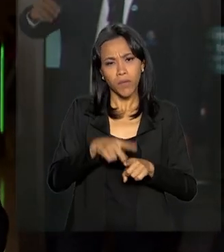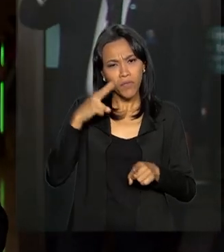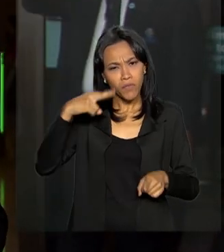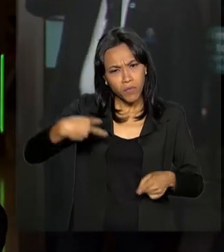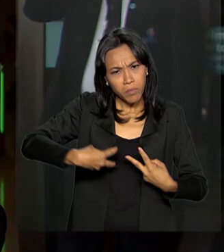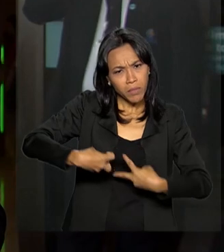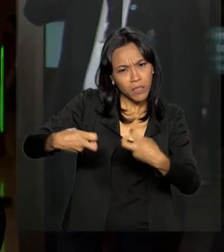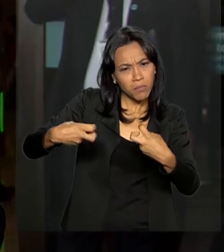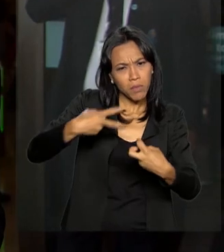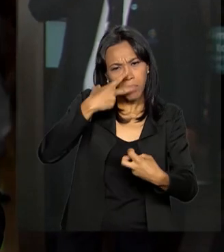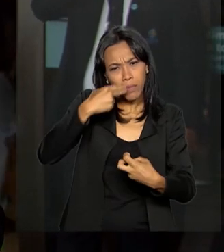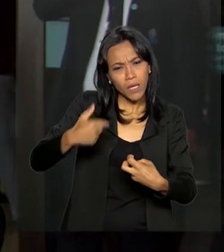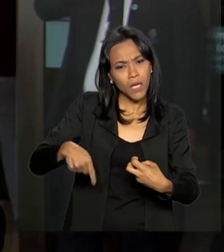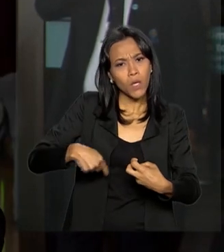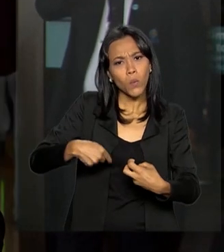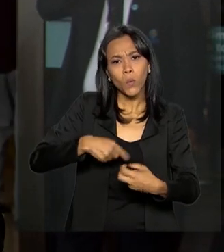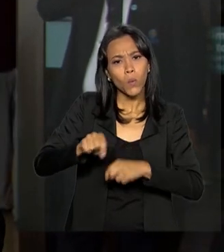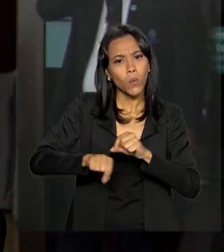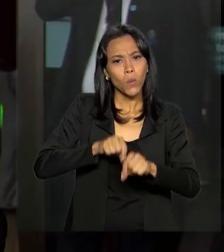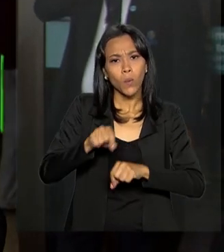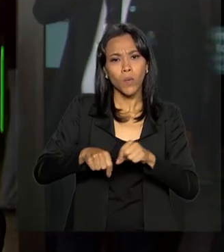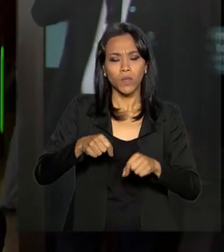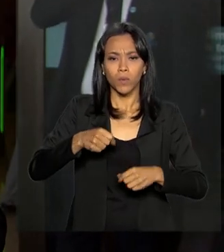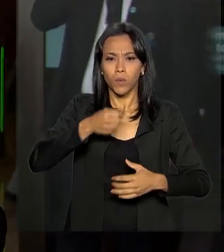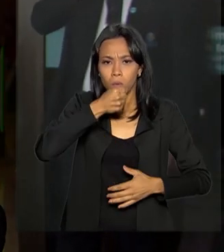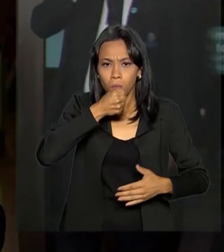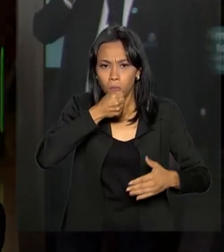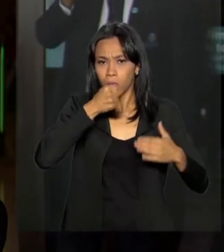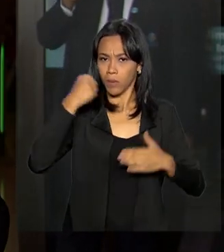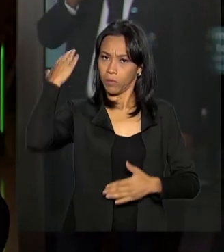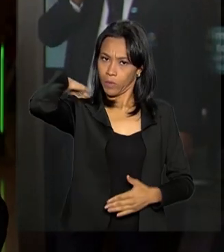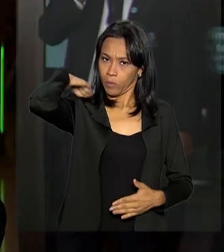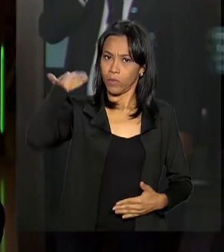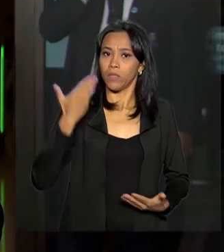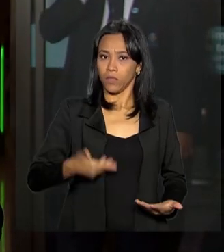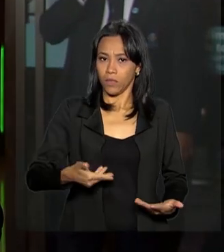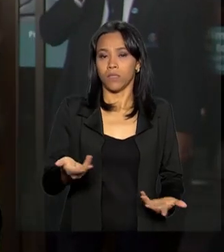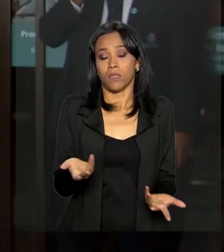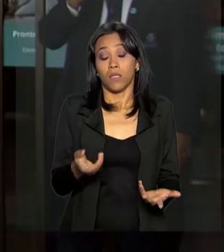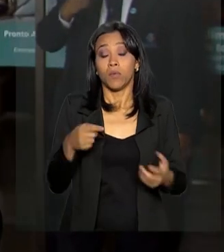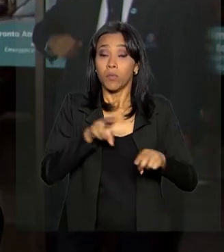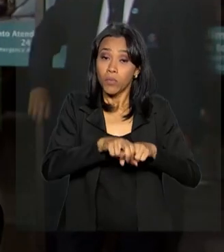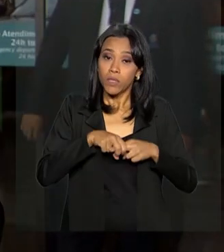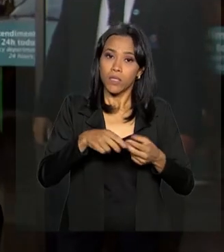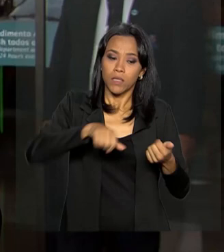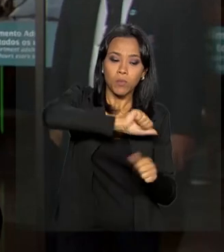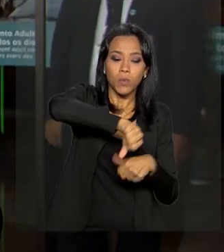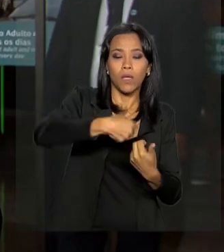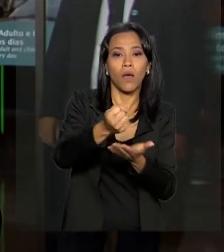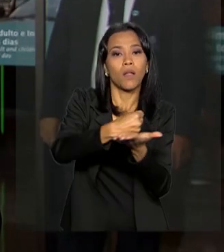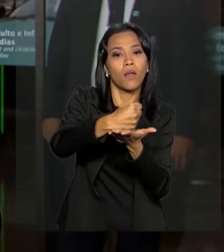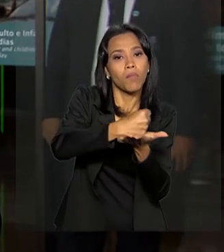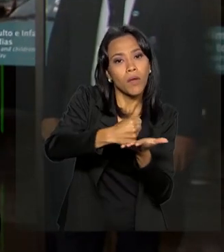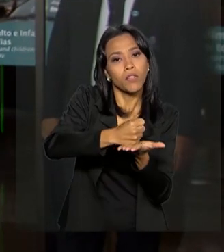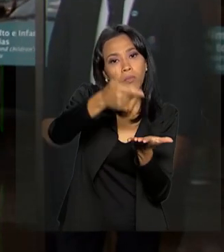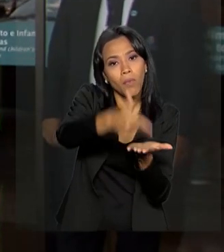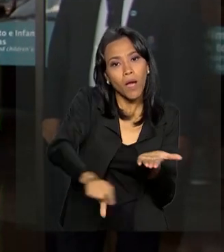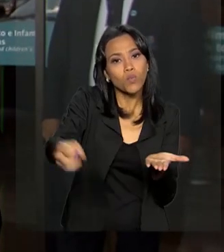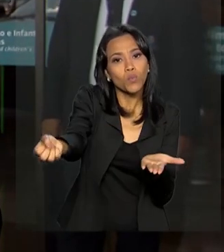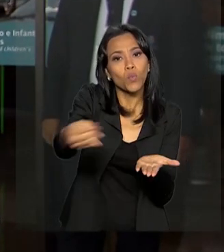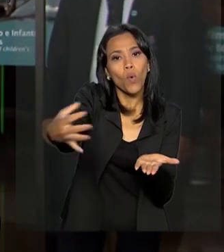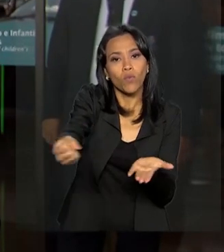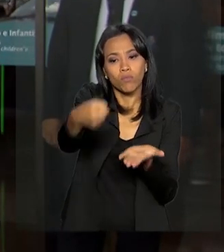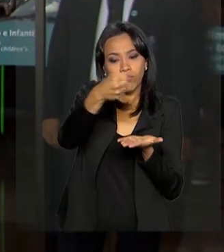compatível com o quadro de pneumonia. Por conta disso, eles fizeram ajustes nos medicamentos, introduziram um antibiótico